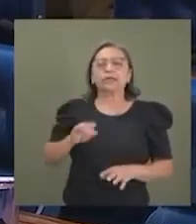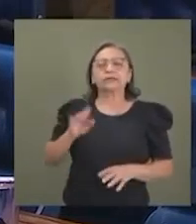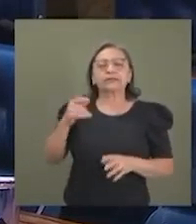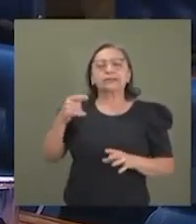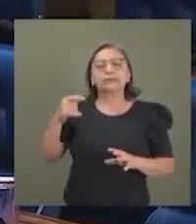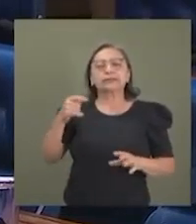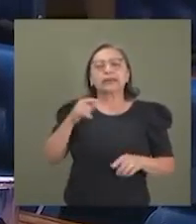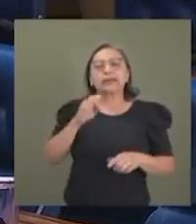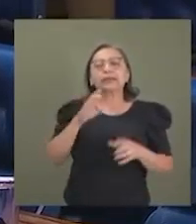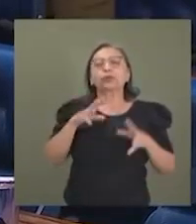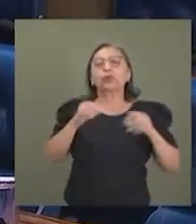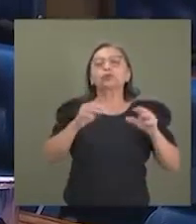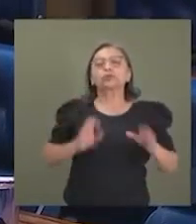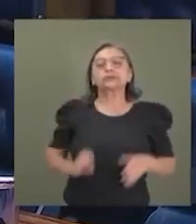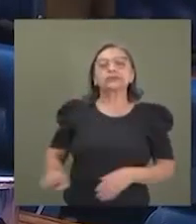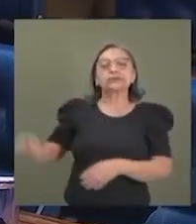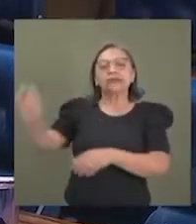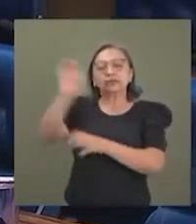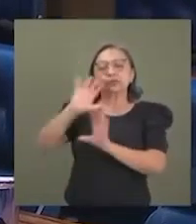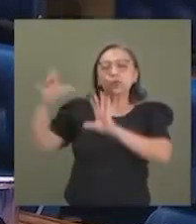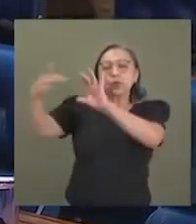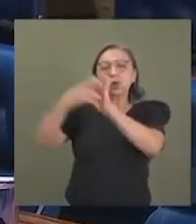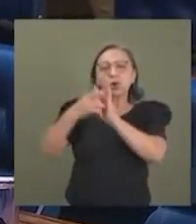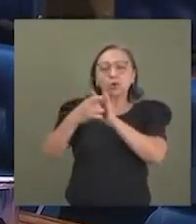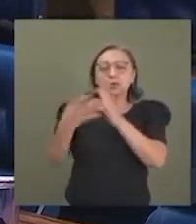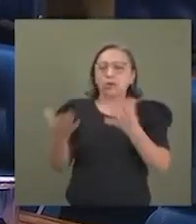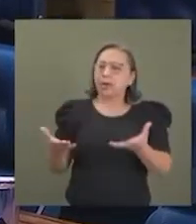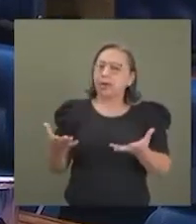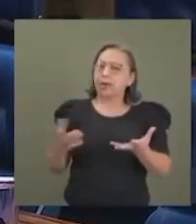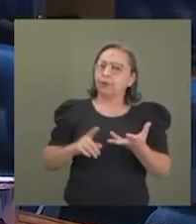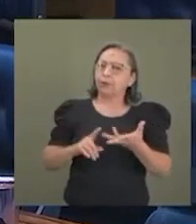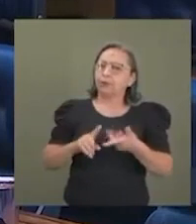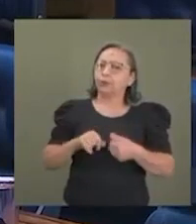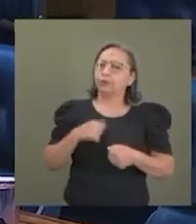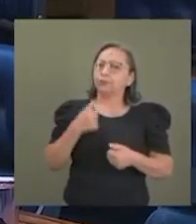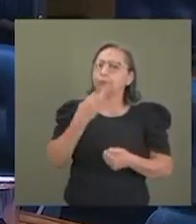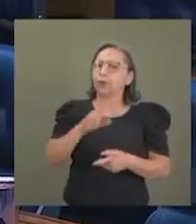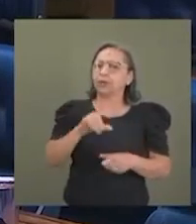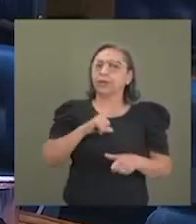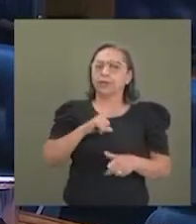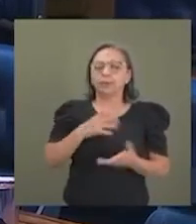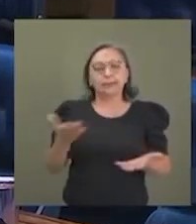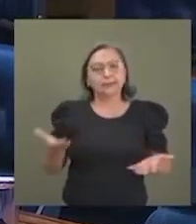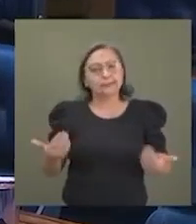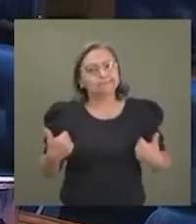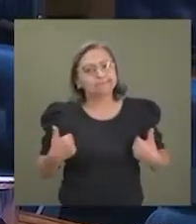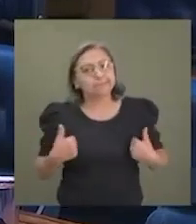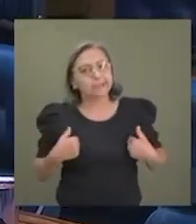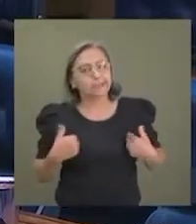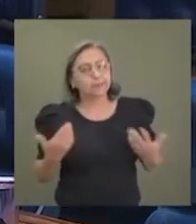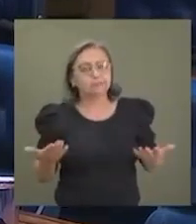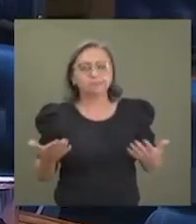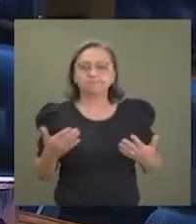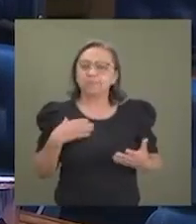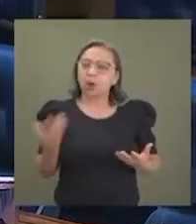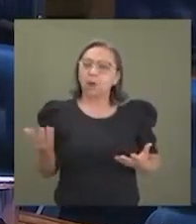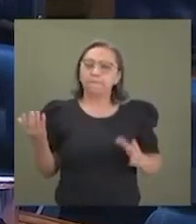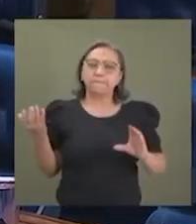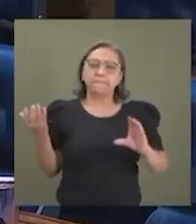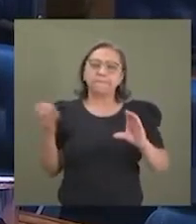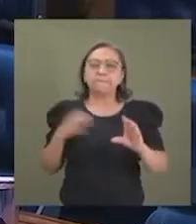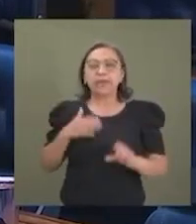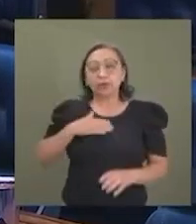norte de Minas, do Vale do Jequintiônia com o Nordeste, com os benefícios que tem, eu invoquei, inclusive, no meu Instagram, a frase